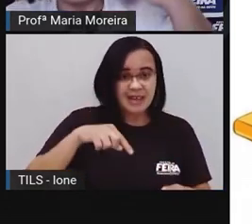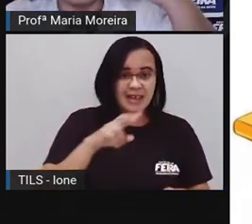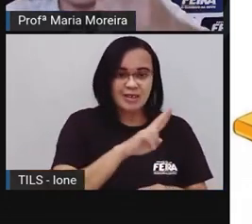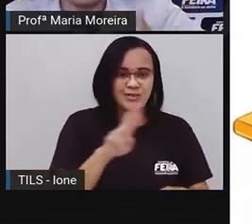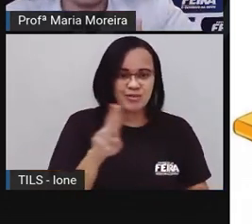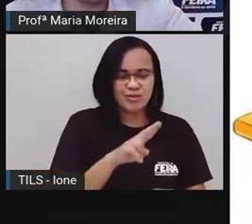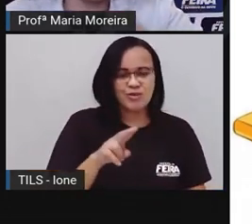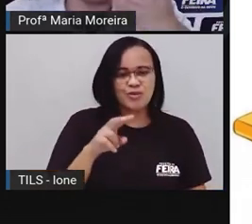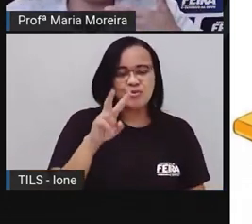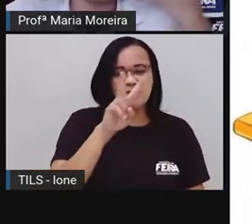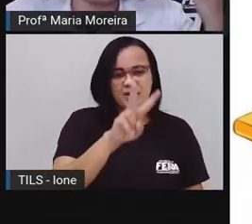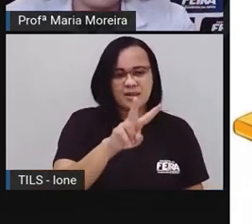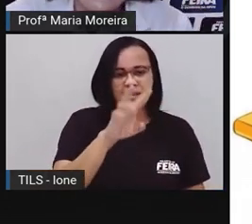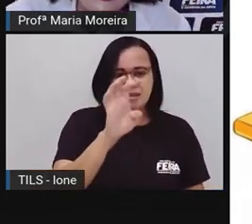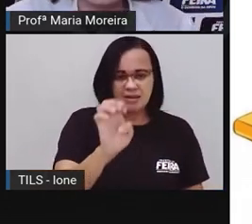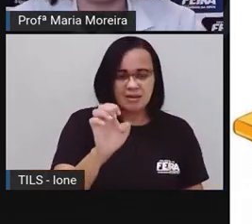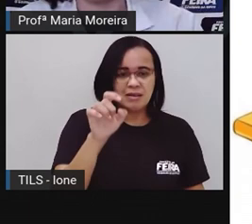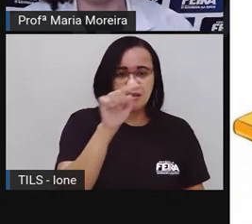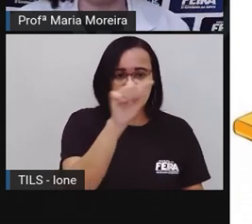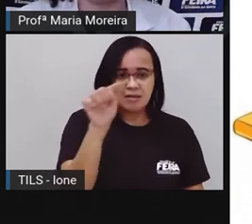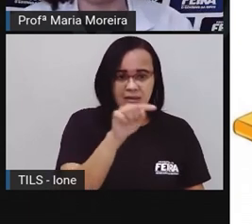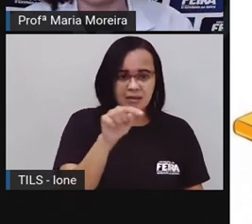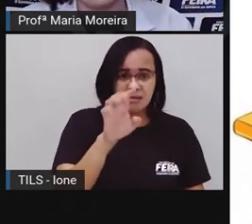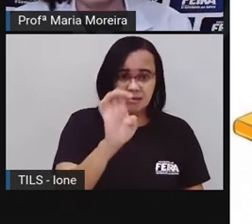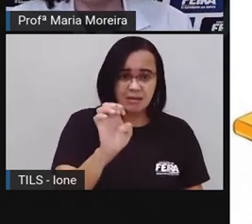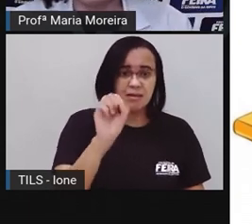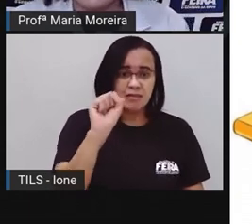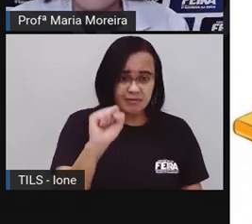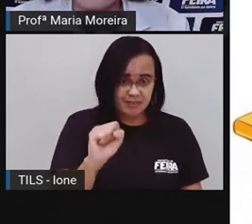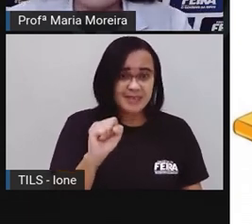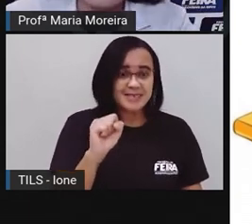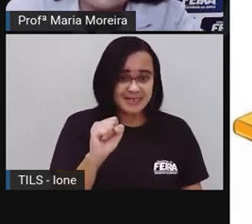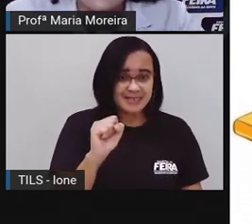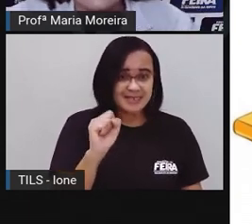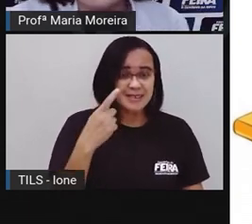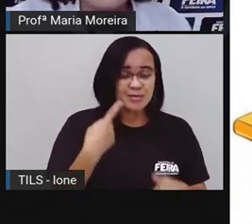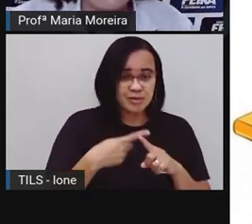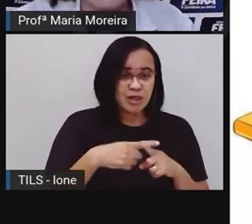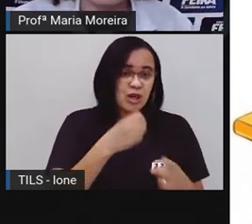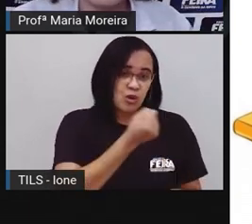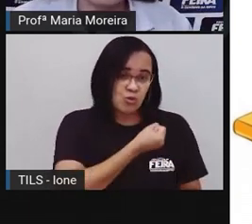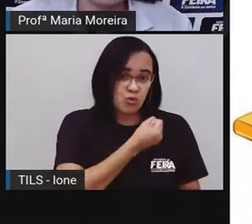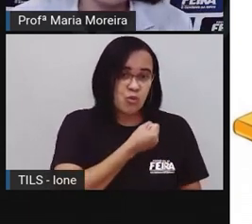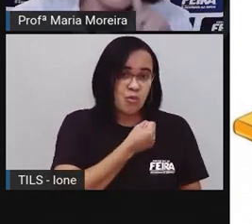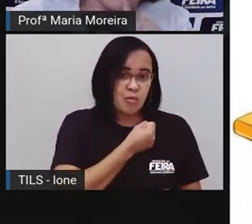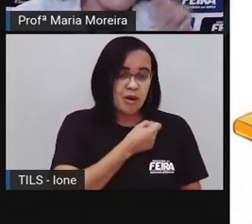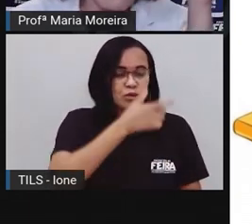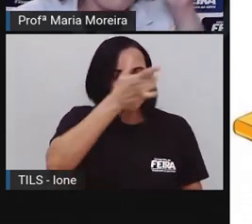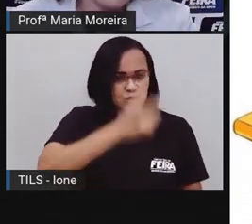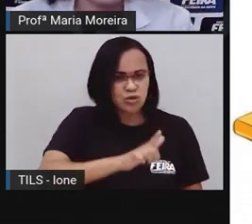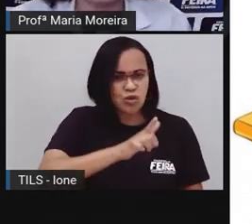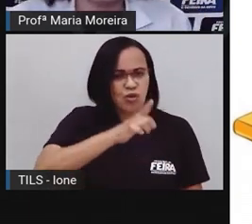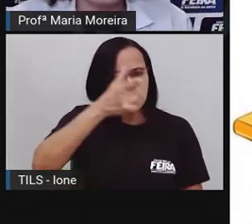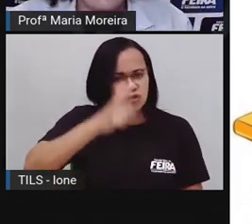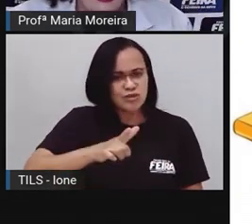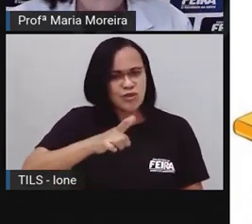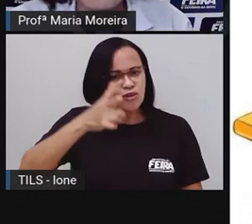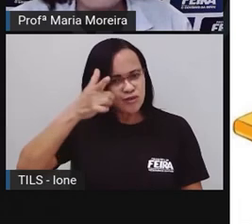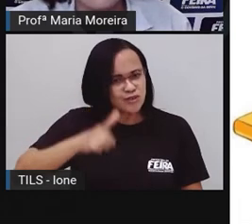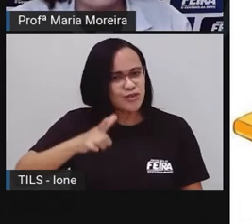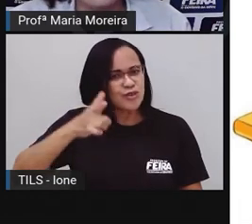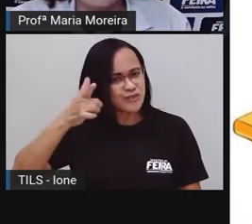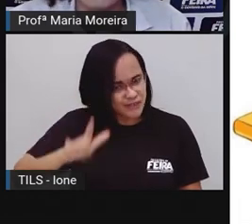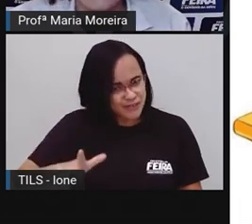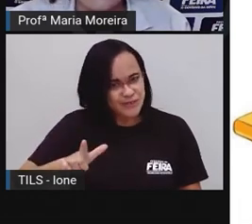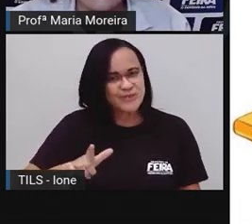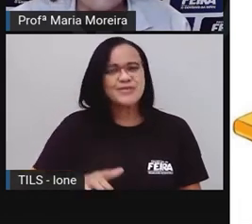a quantidade de vezes que aquele número ele irá se repetir. Mas aqui é só uma introdução, não se preocupe que terá